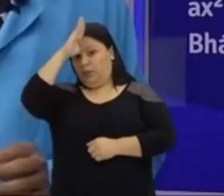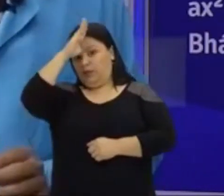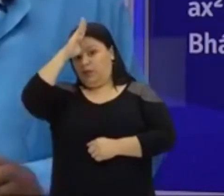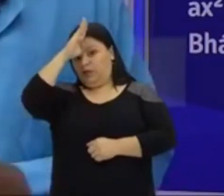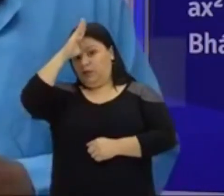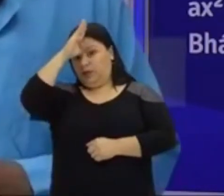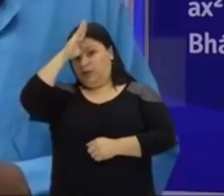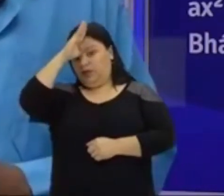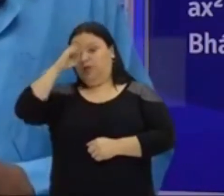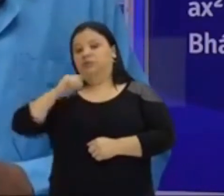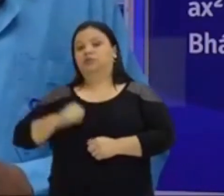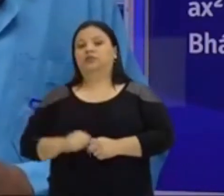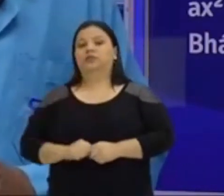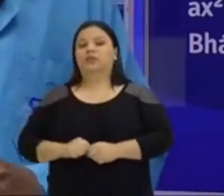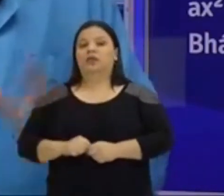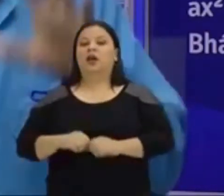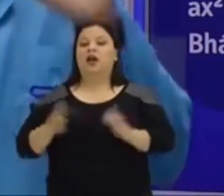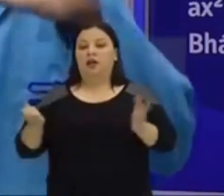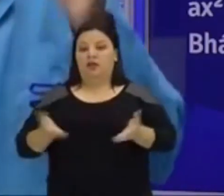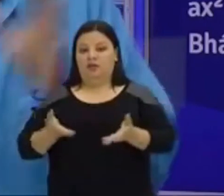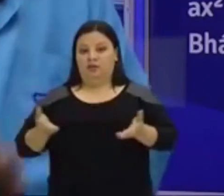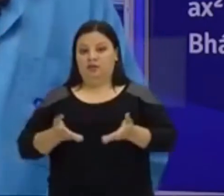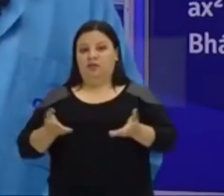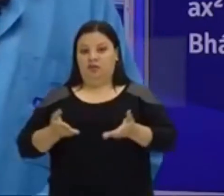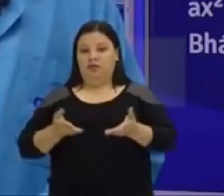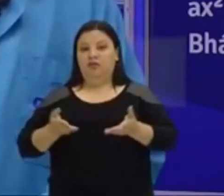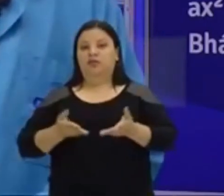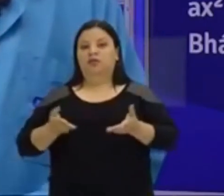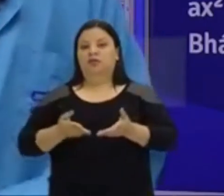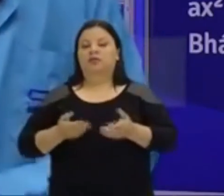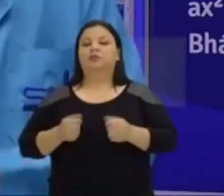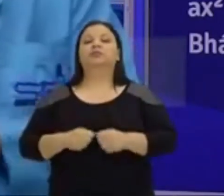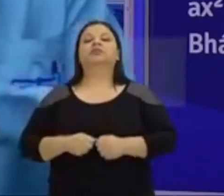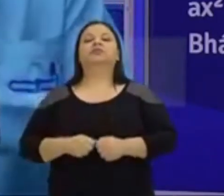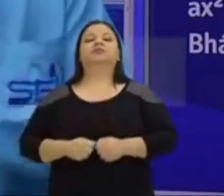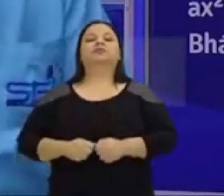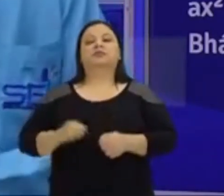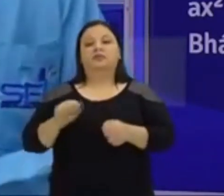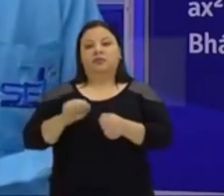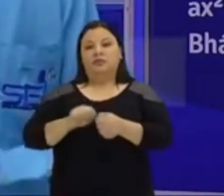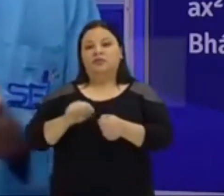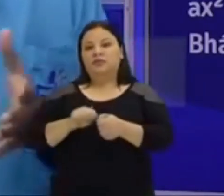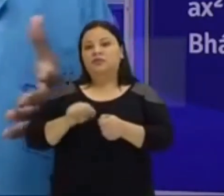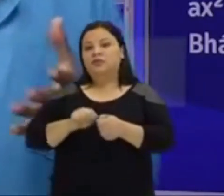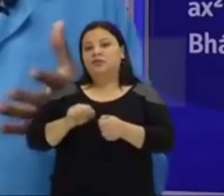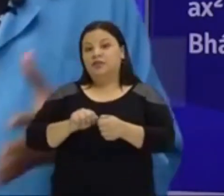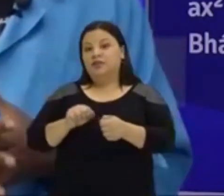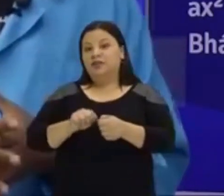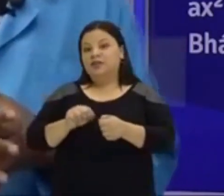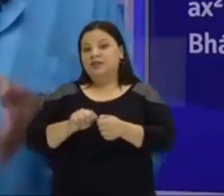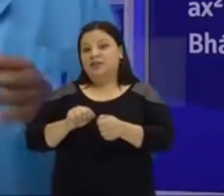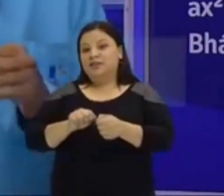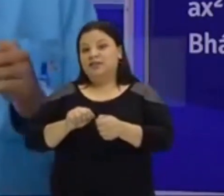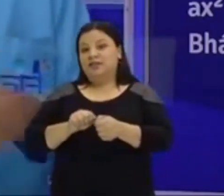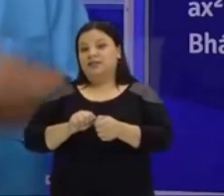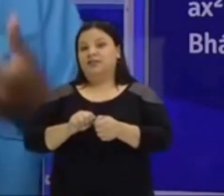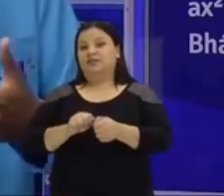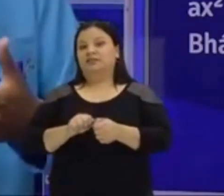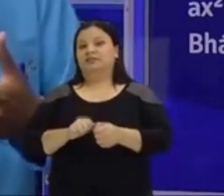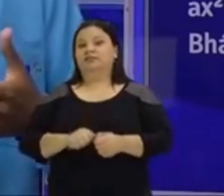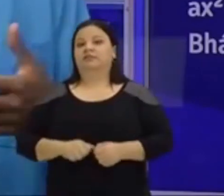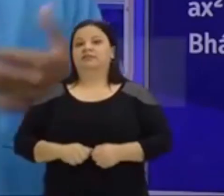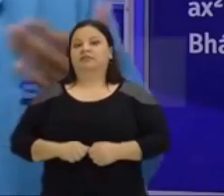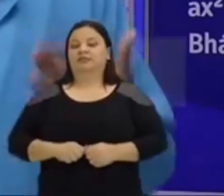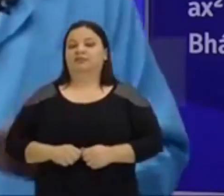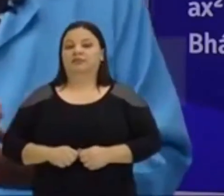b quadrado menos 4ac, né? E lembra que tudo isso era dividido lá por 2 vezes o a. Então, essa fórmula de Bhaskara é justamente para